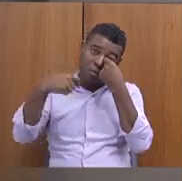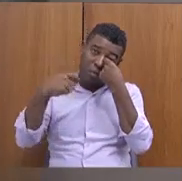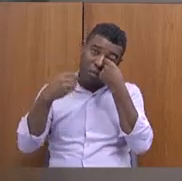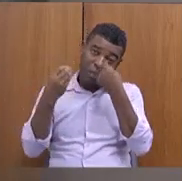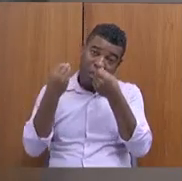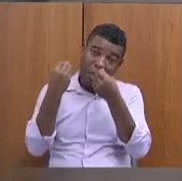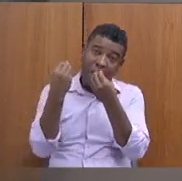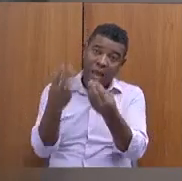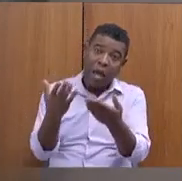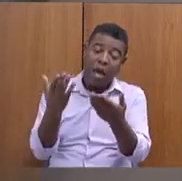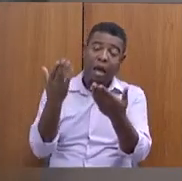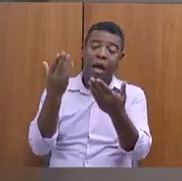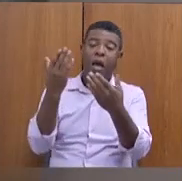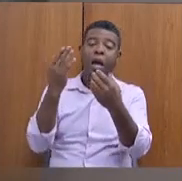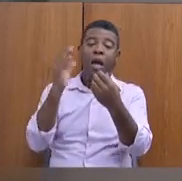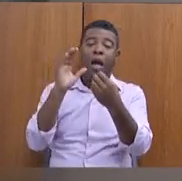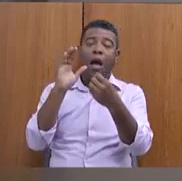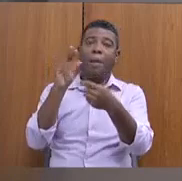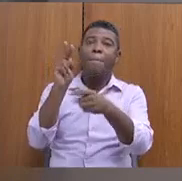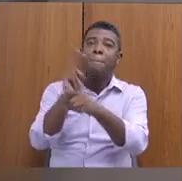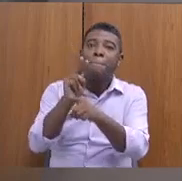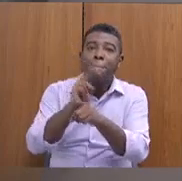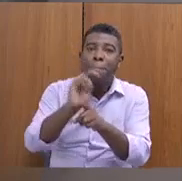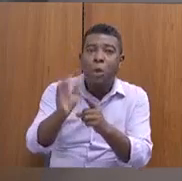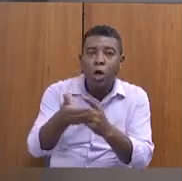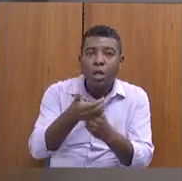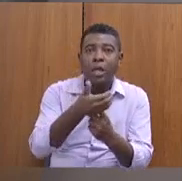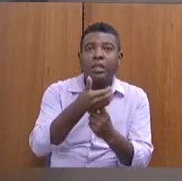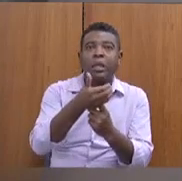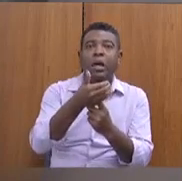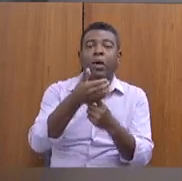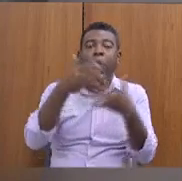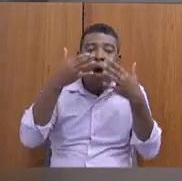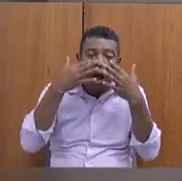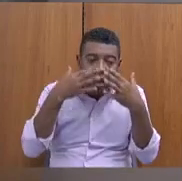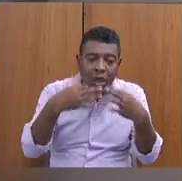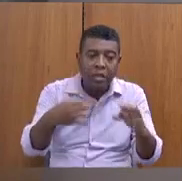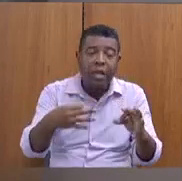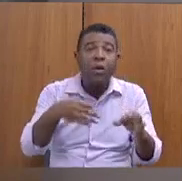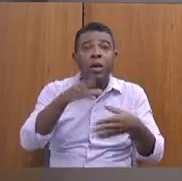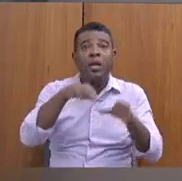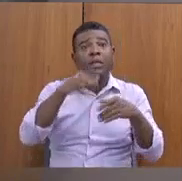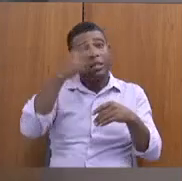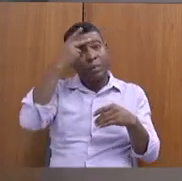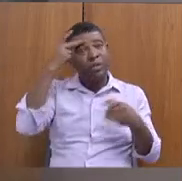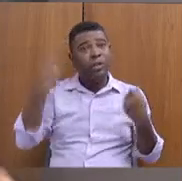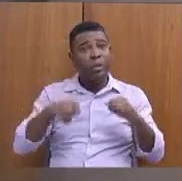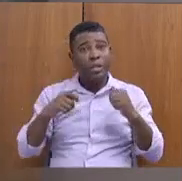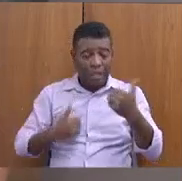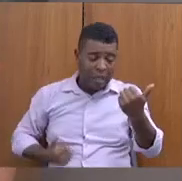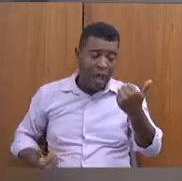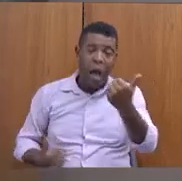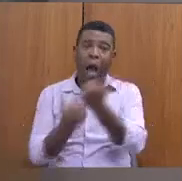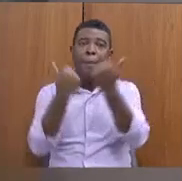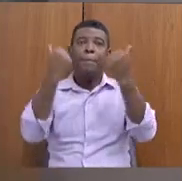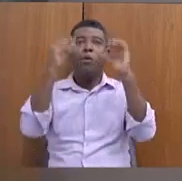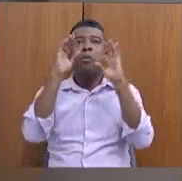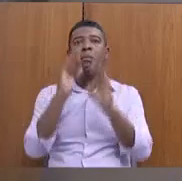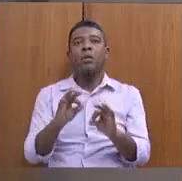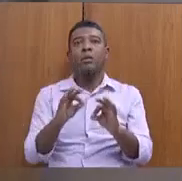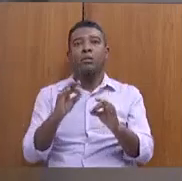toda a atenção e muitas das vezes são pessoas que realmente precisam de apoio mesmo e outros nem querem.